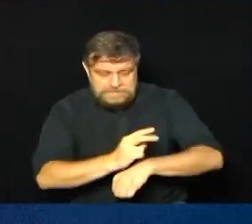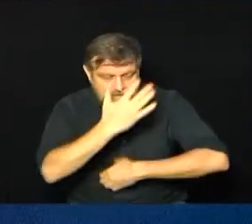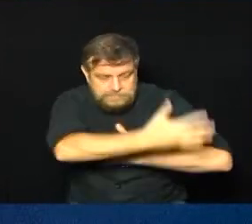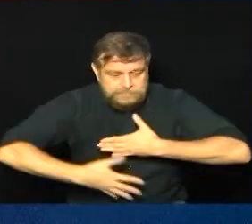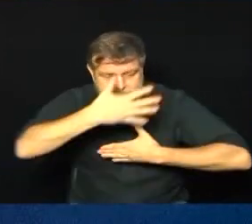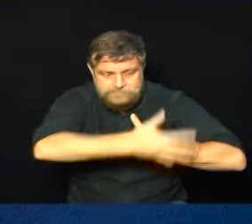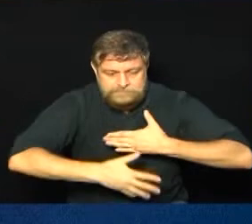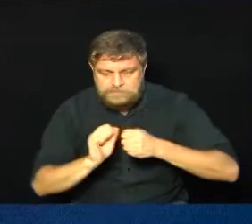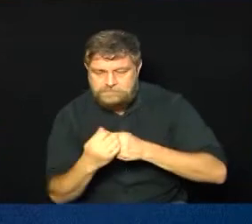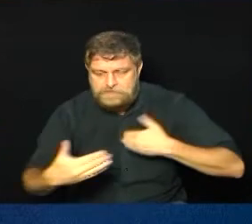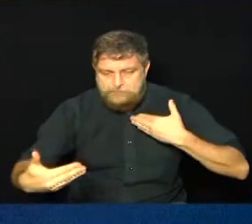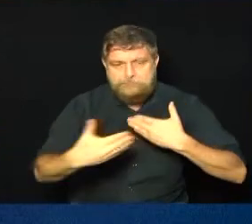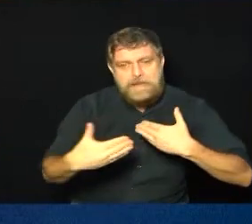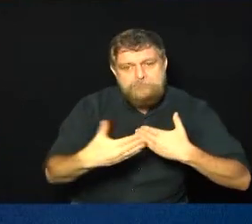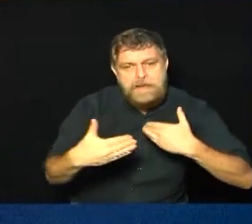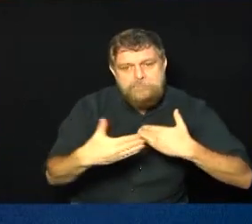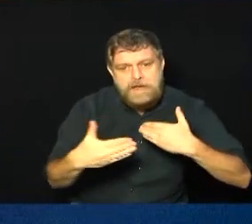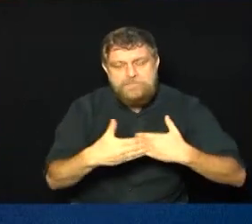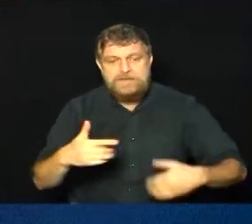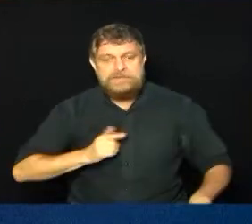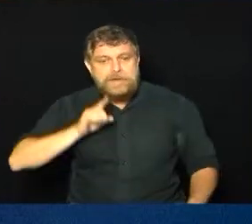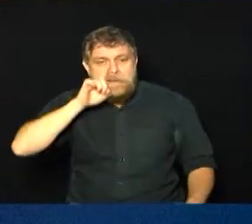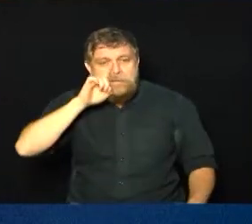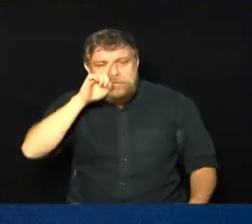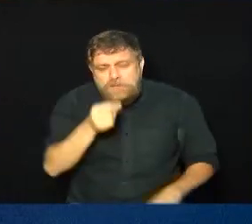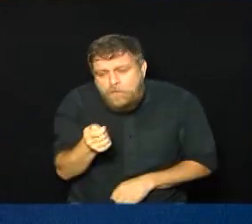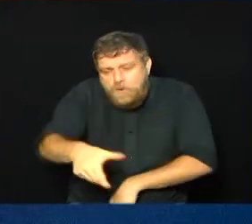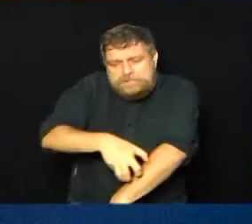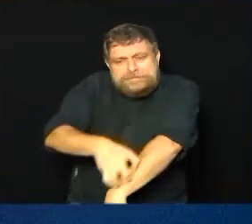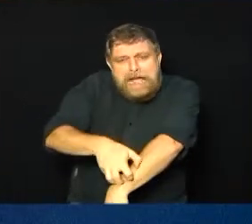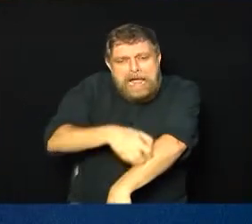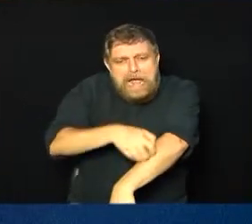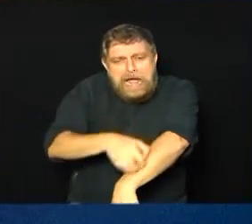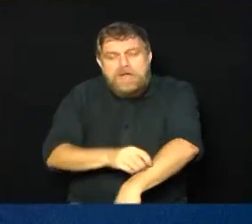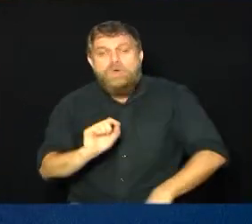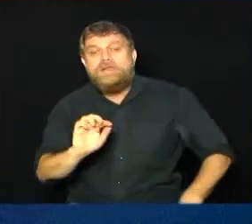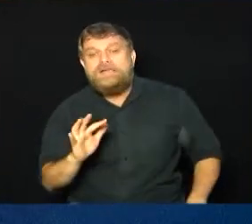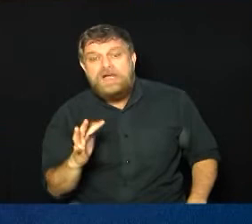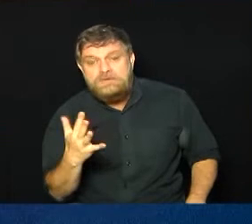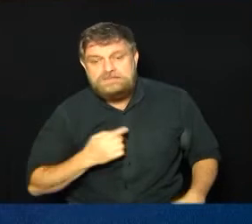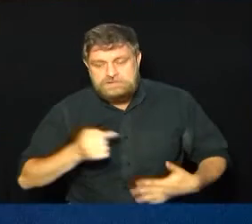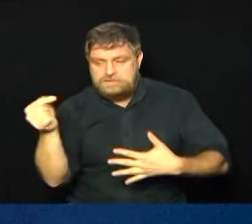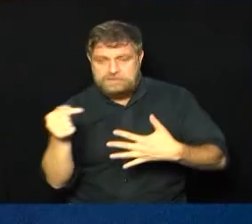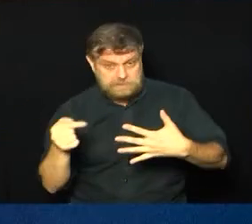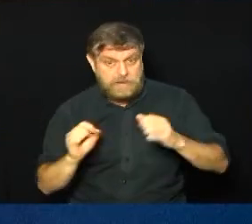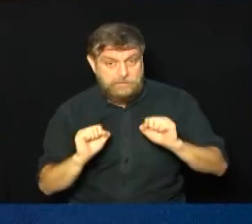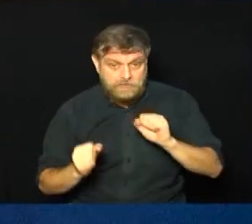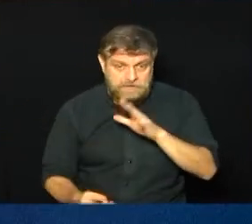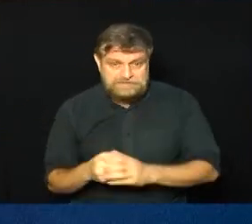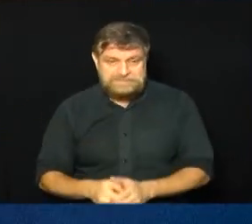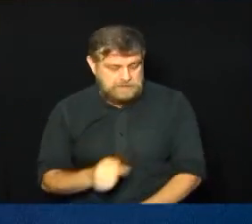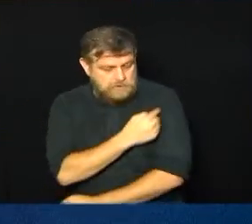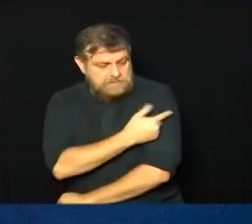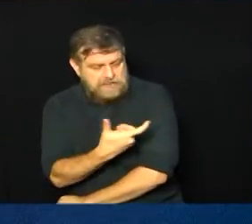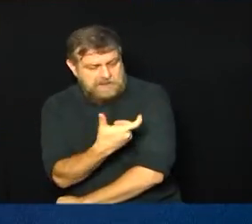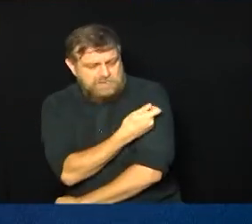crianças contra a Covid-19 com um risco mínimo de reação. E as reações mais frequentes são dor no local da aplicação,